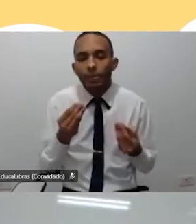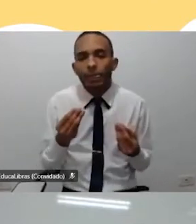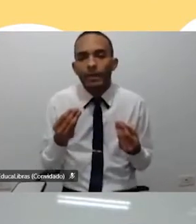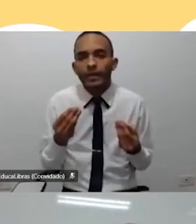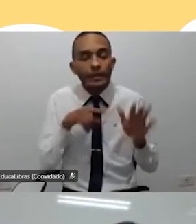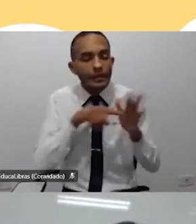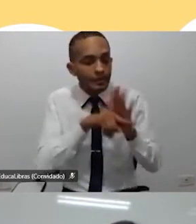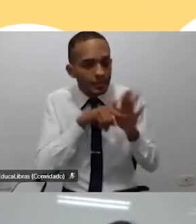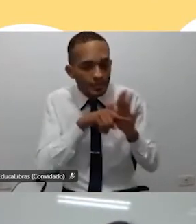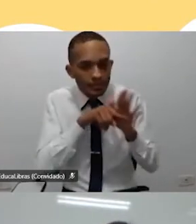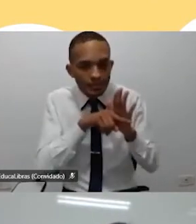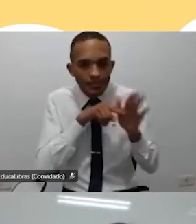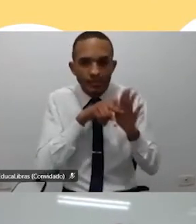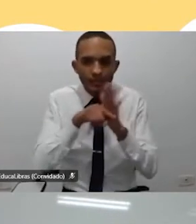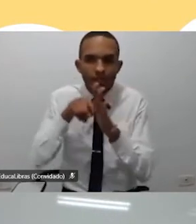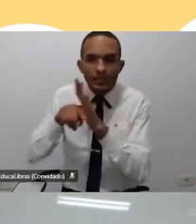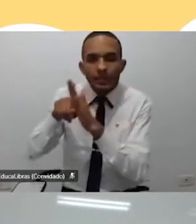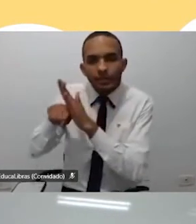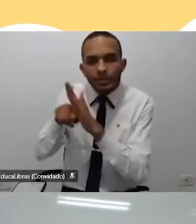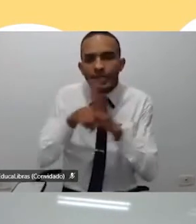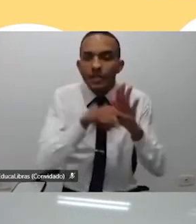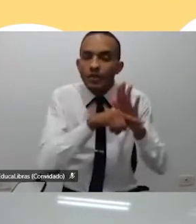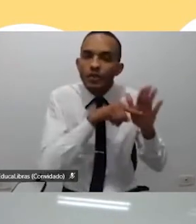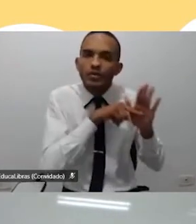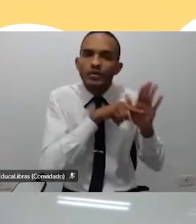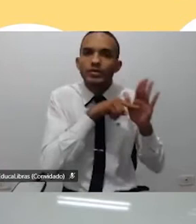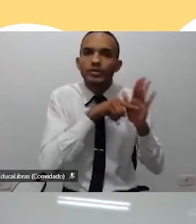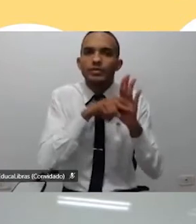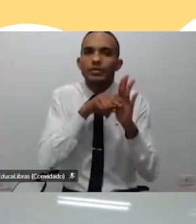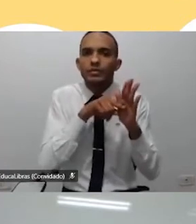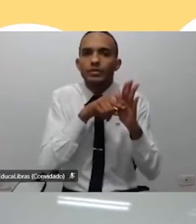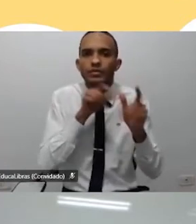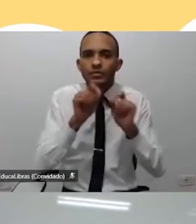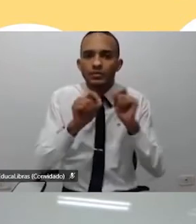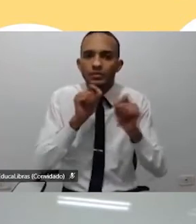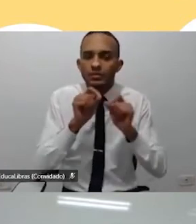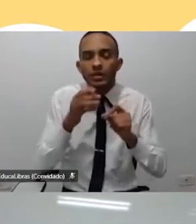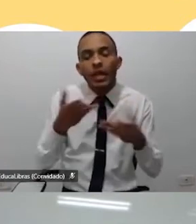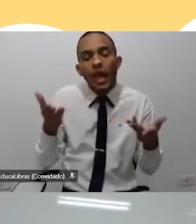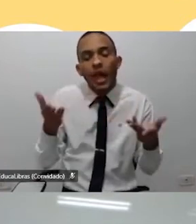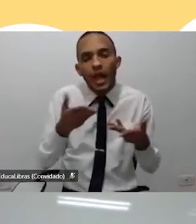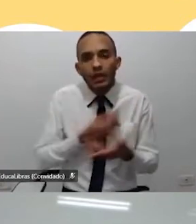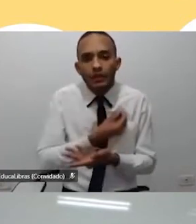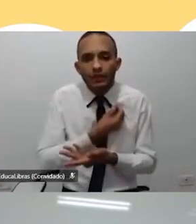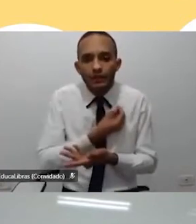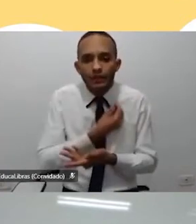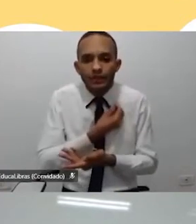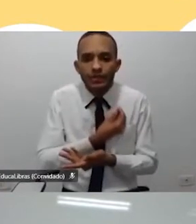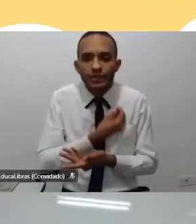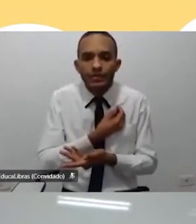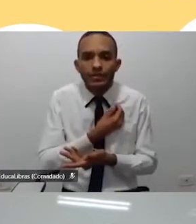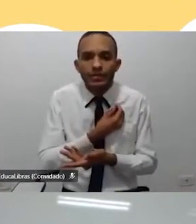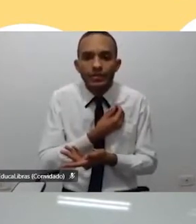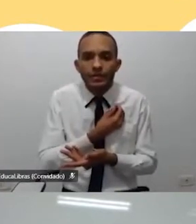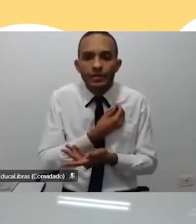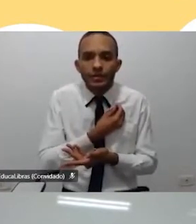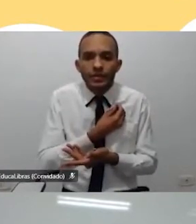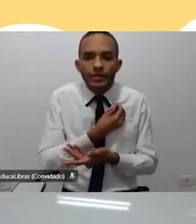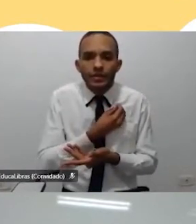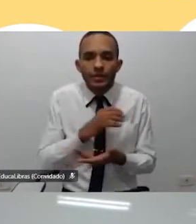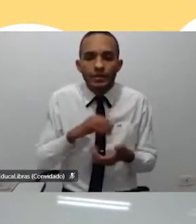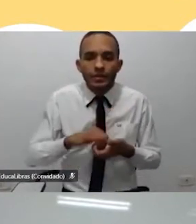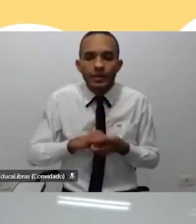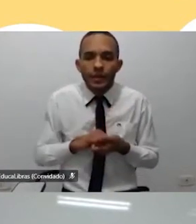pesquisa com a neurociência, e eles compartilharam que, nesse momento online, de ensino remoto,